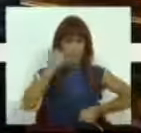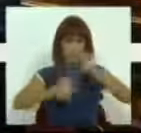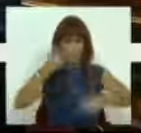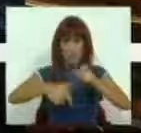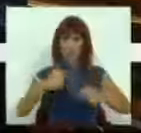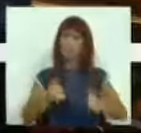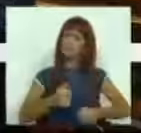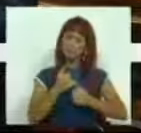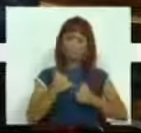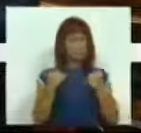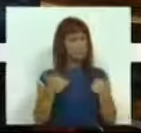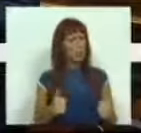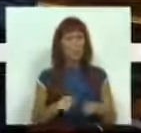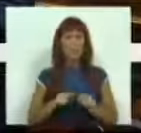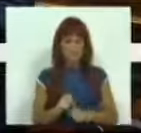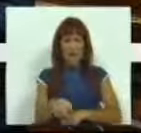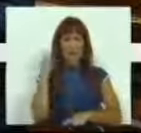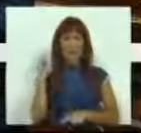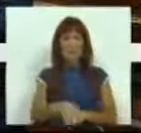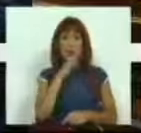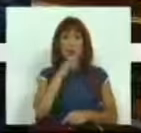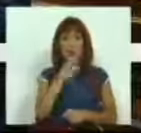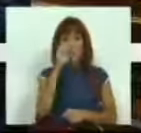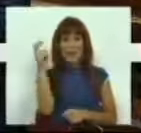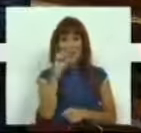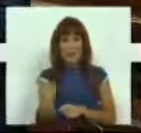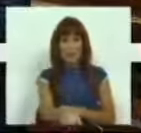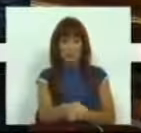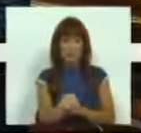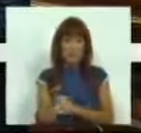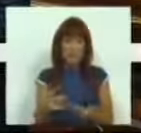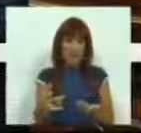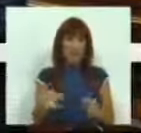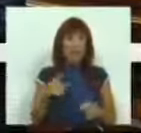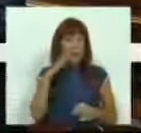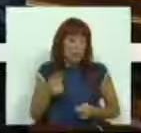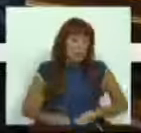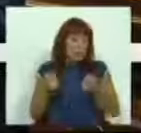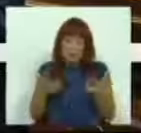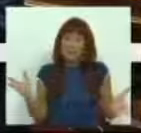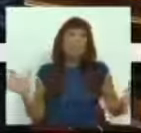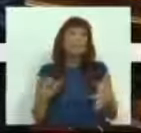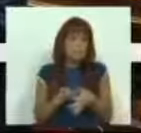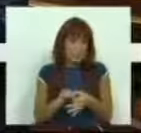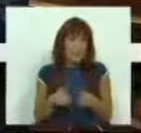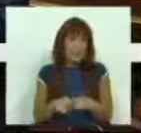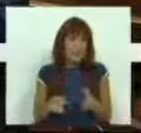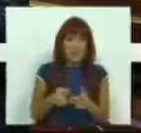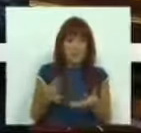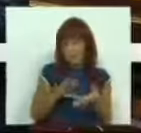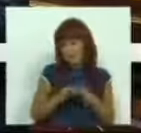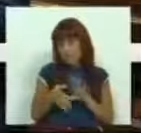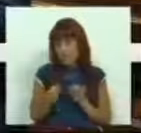mais cómodo, mais rápido e em comboios elétricos. Naturalmente que estes investimentos têm de compaginar a necessária